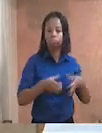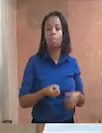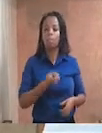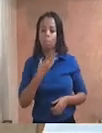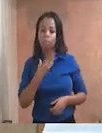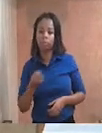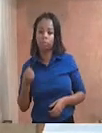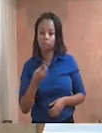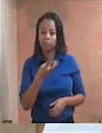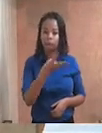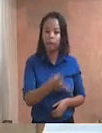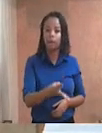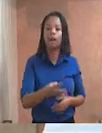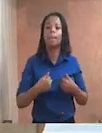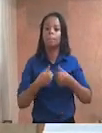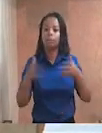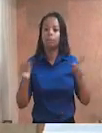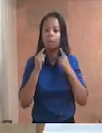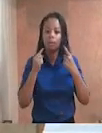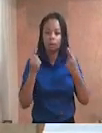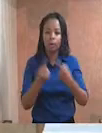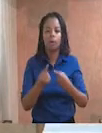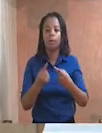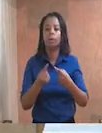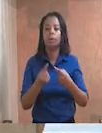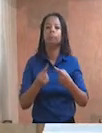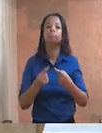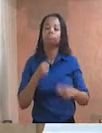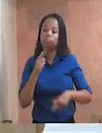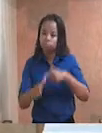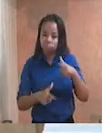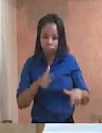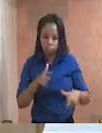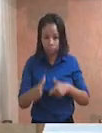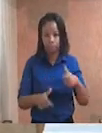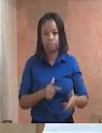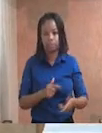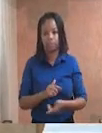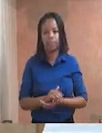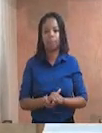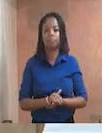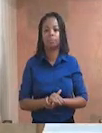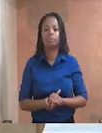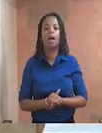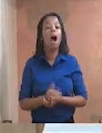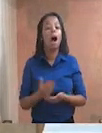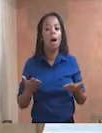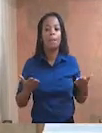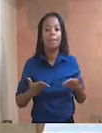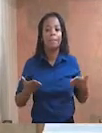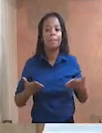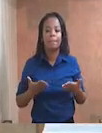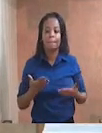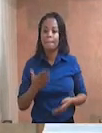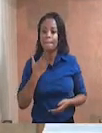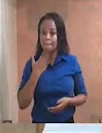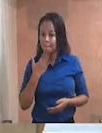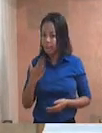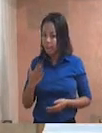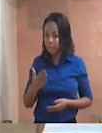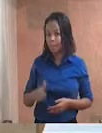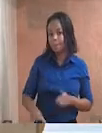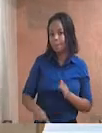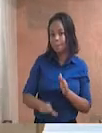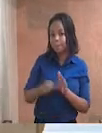damos por aberta a presente sessão, iniciando os nossos trabalhos. Neste momento, peço ao primeiro vice-presidente